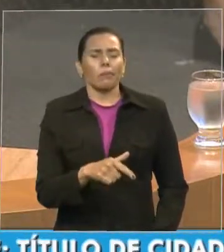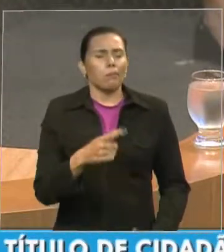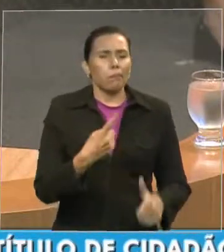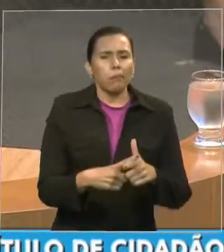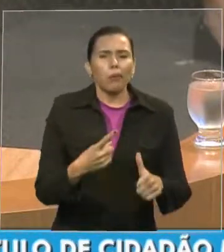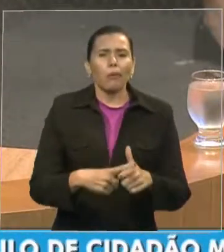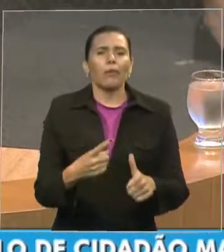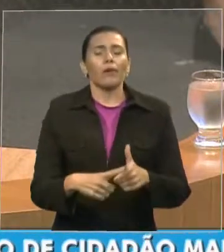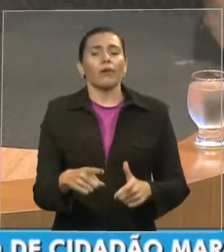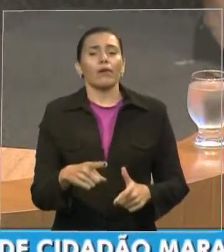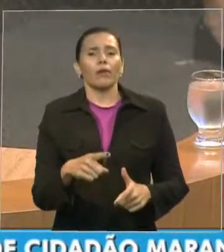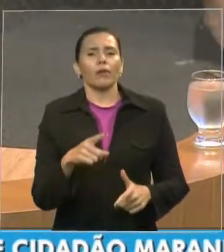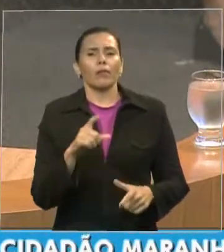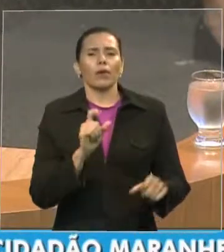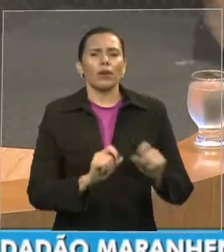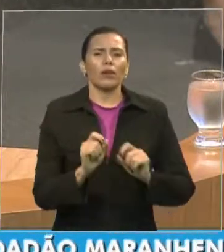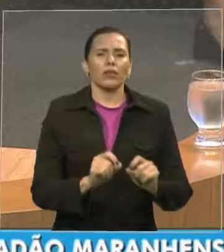sociedade